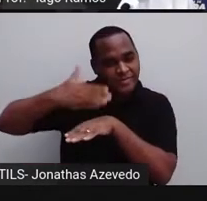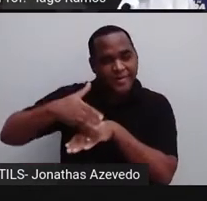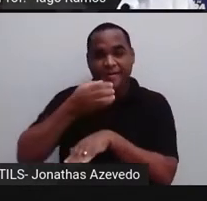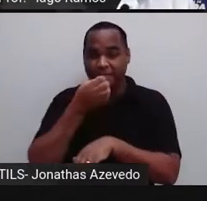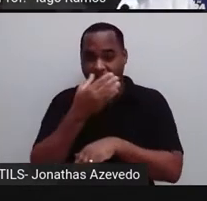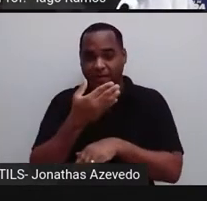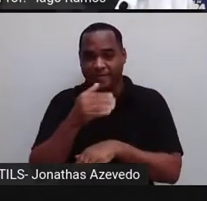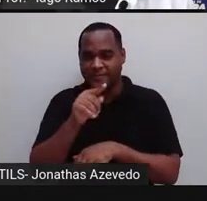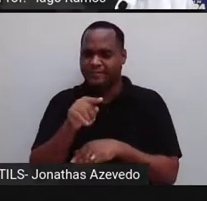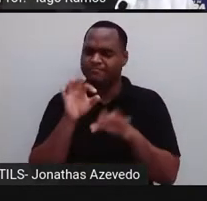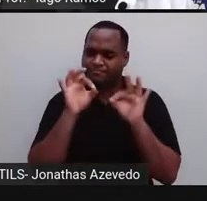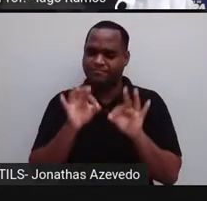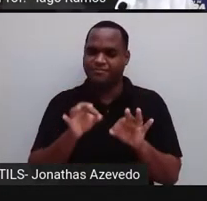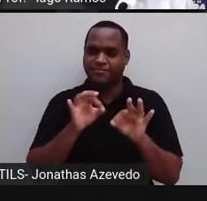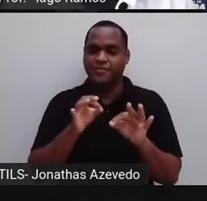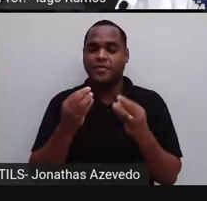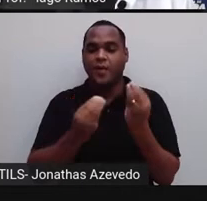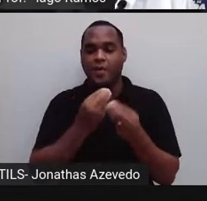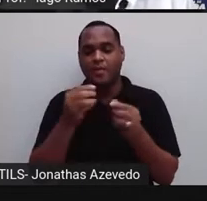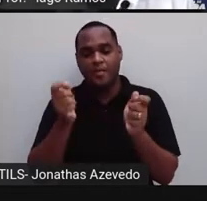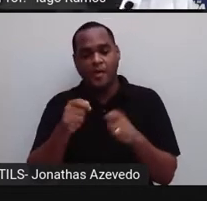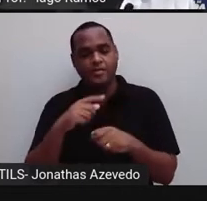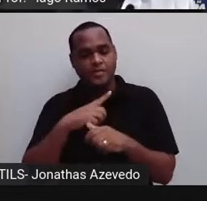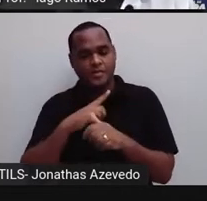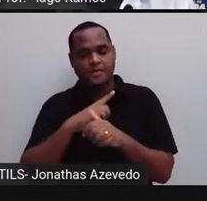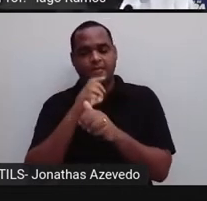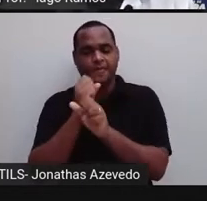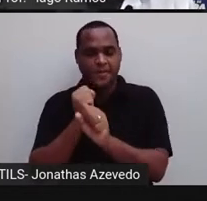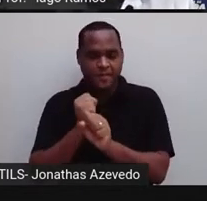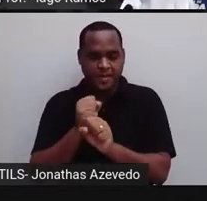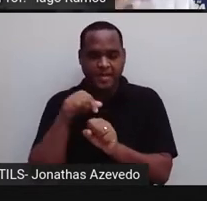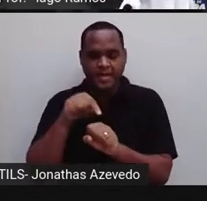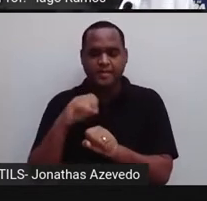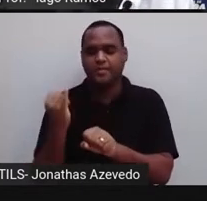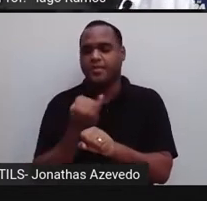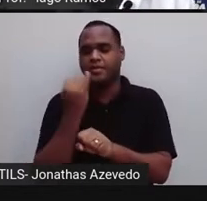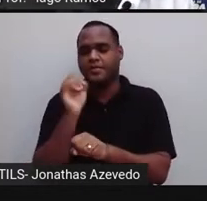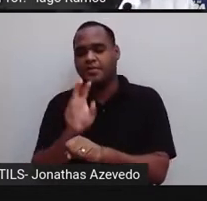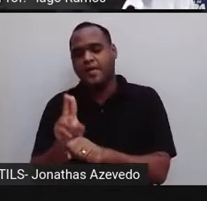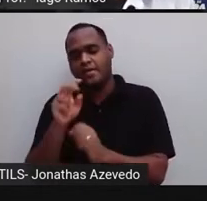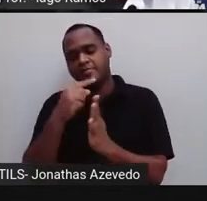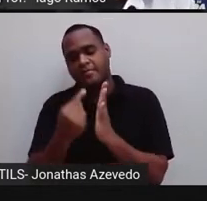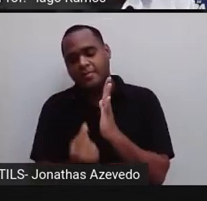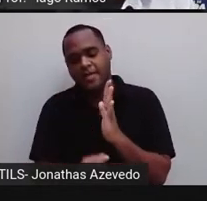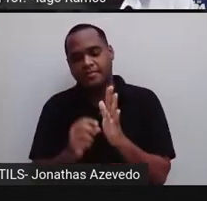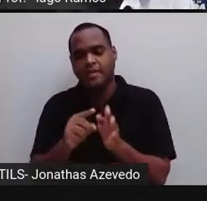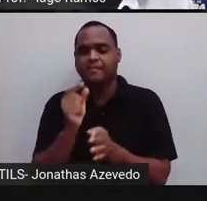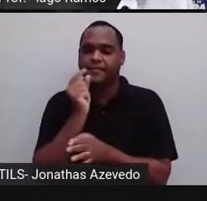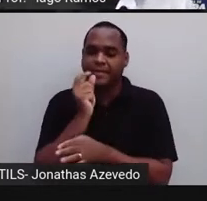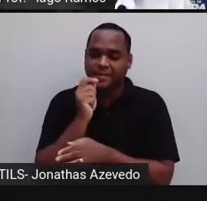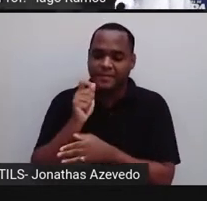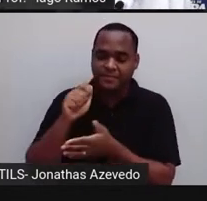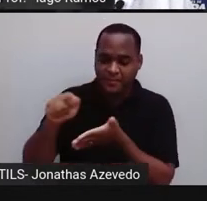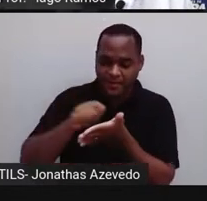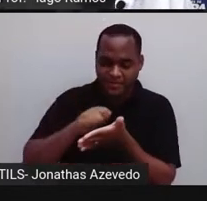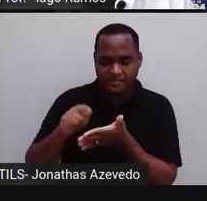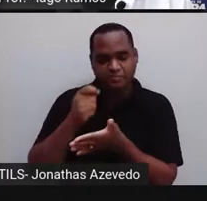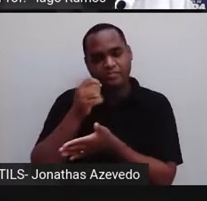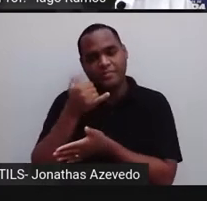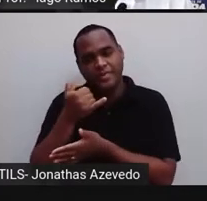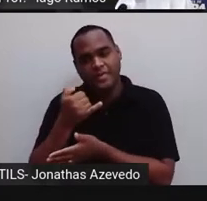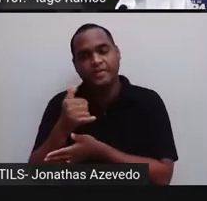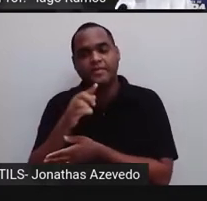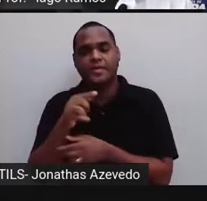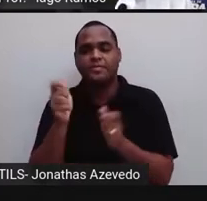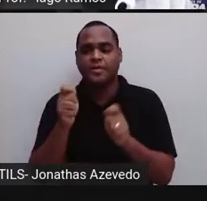E aí, claro, pode haver cálculo, e o interessante é você usar o caderno, o lápis, a borracha, a caneta, para que